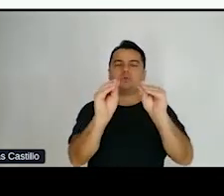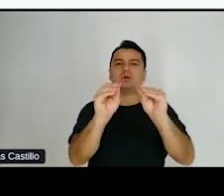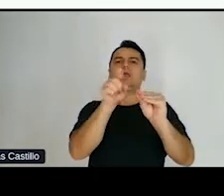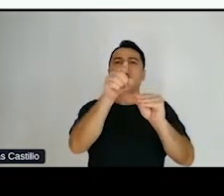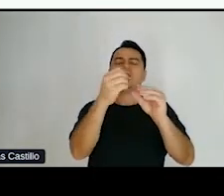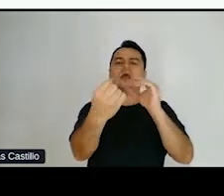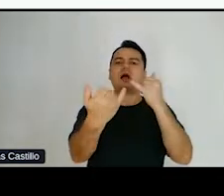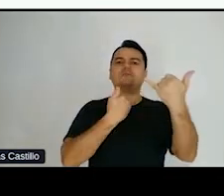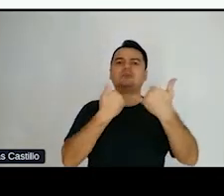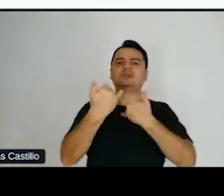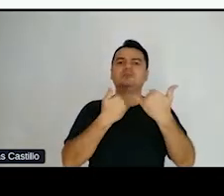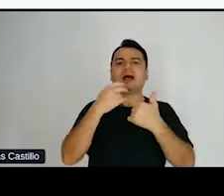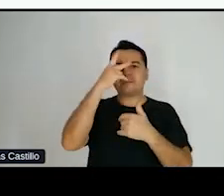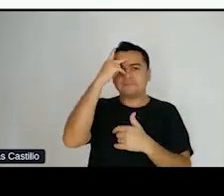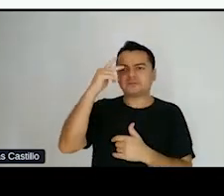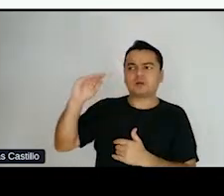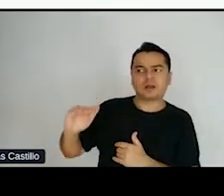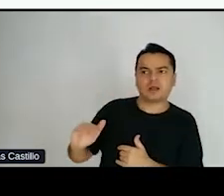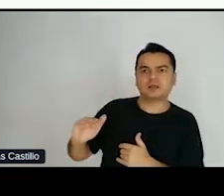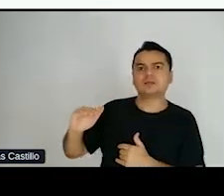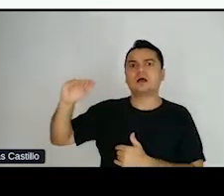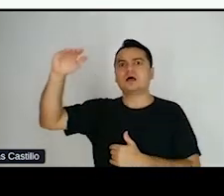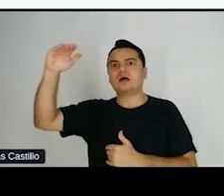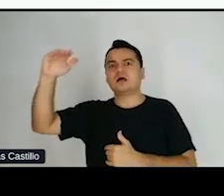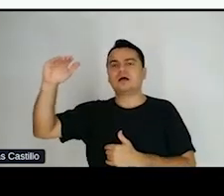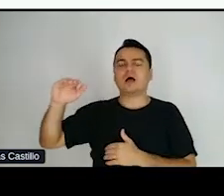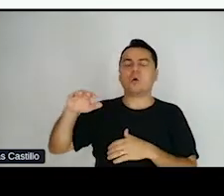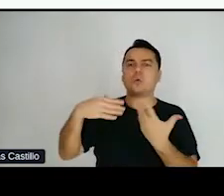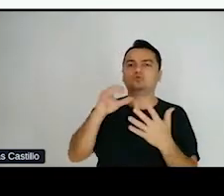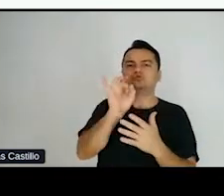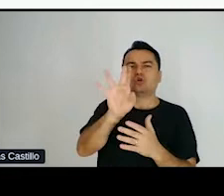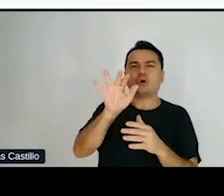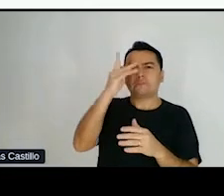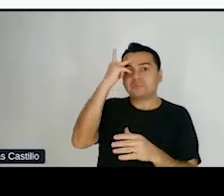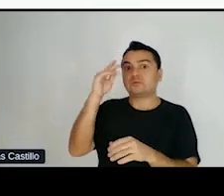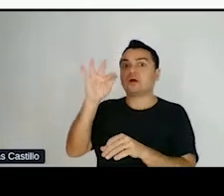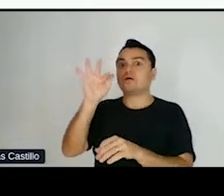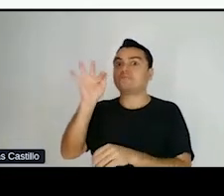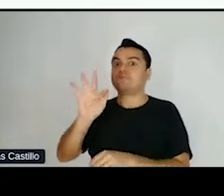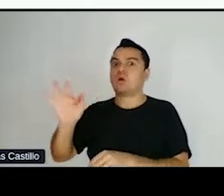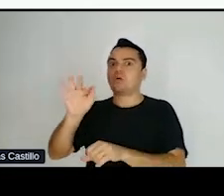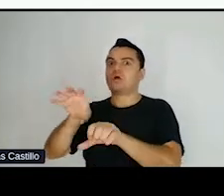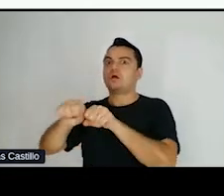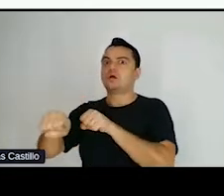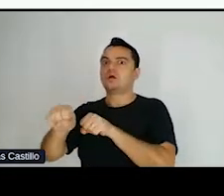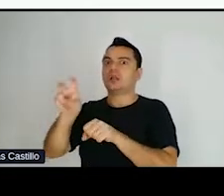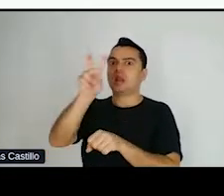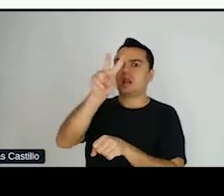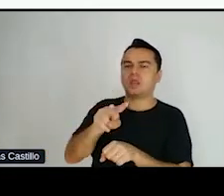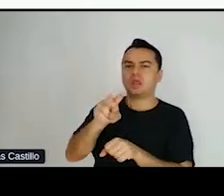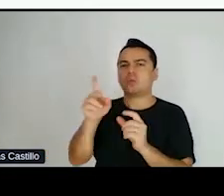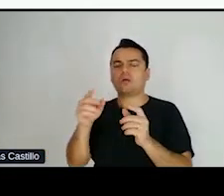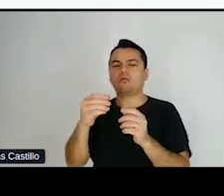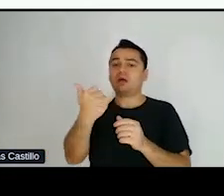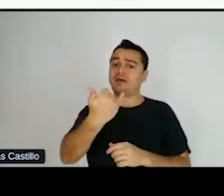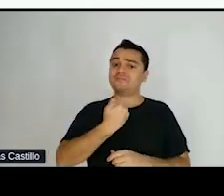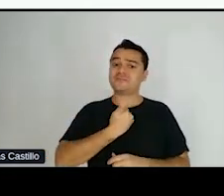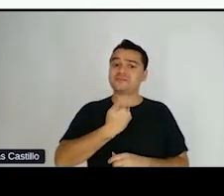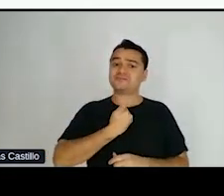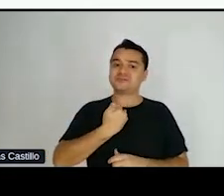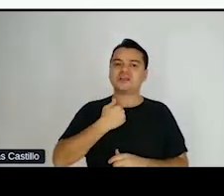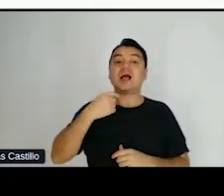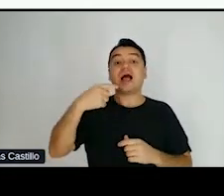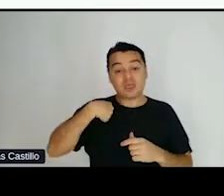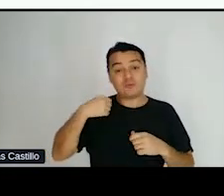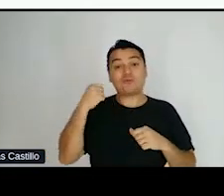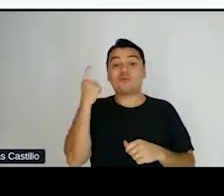superior, muito difícil. A nossa meta é que sempre a leiturabilidade das interfaces digitais esteja